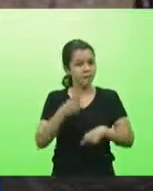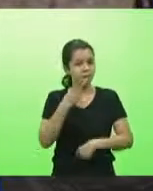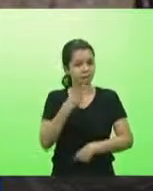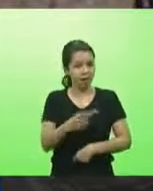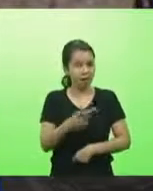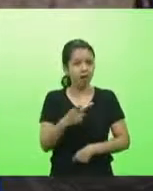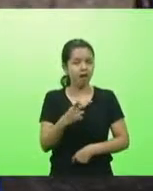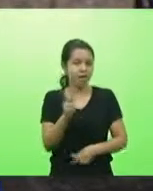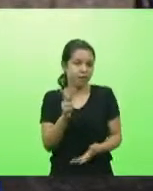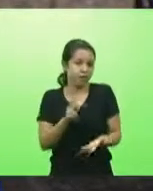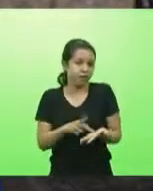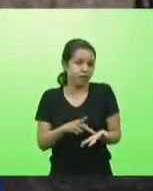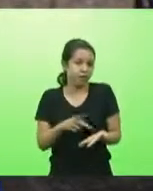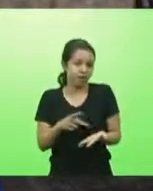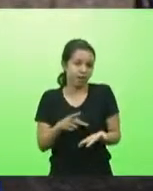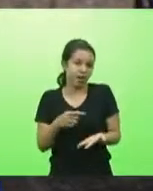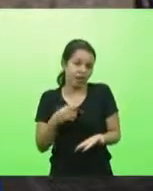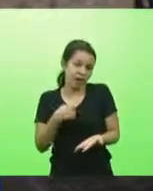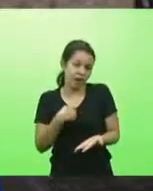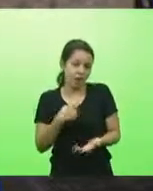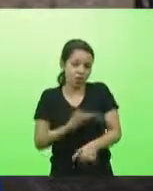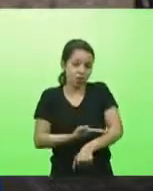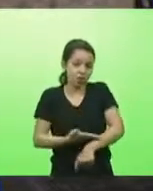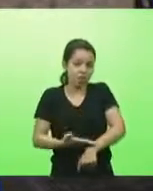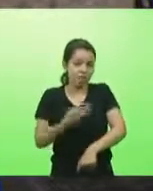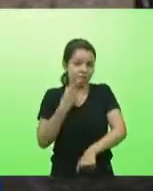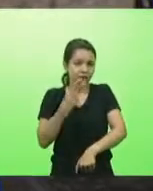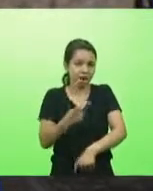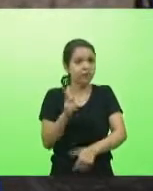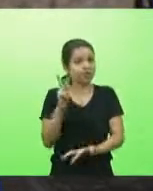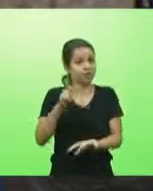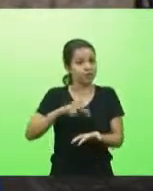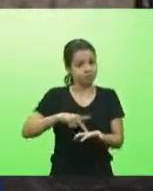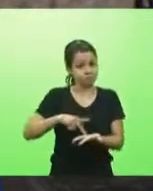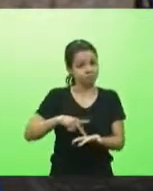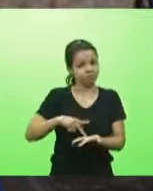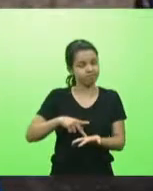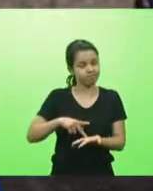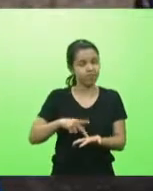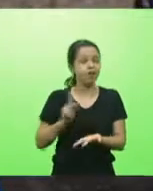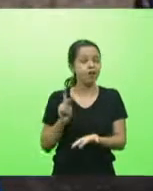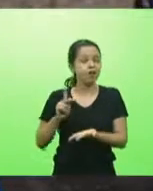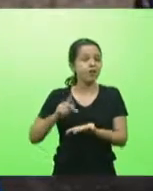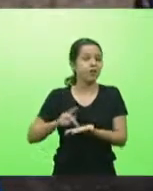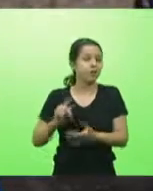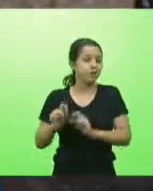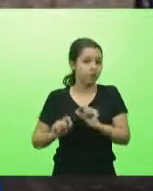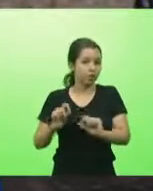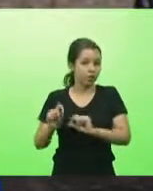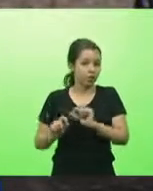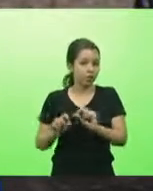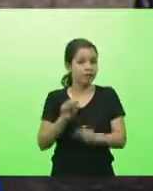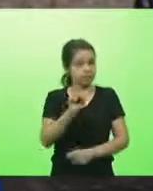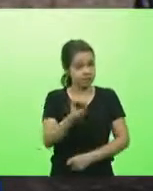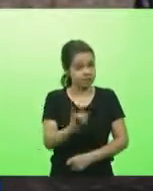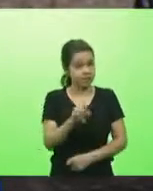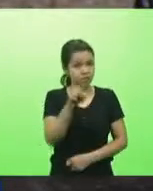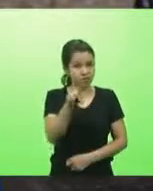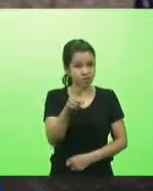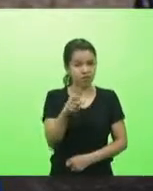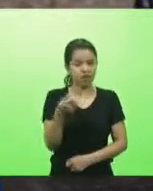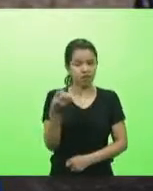para alguns consideram de falar a verdade e a verdade é que se você dá 44 reais